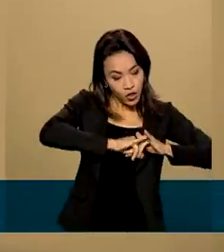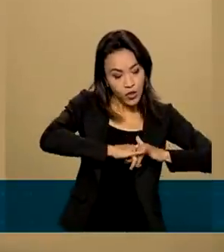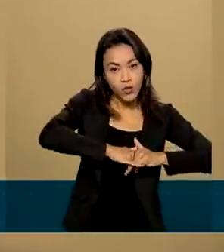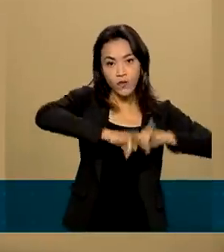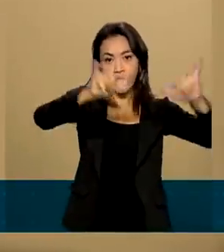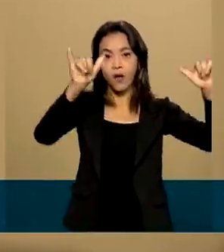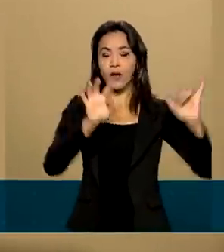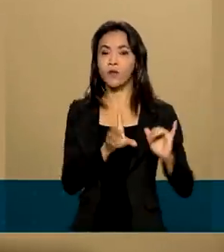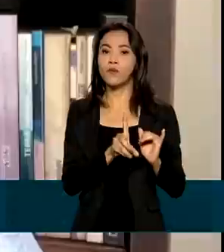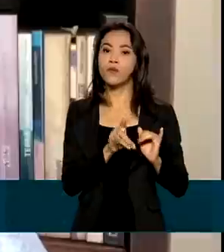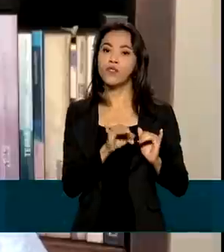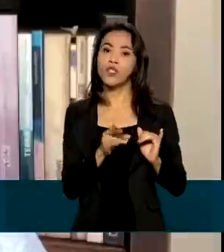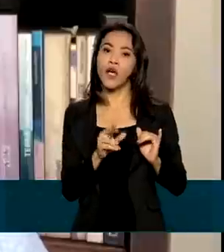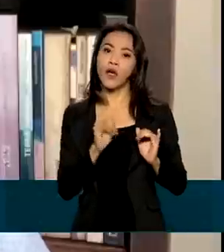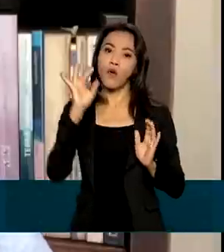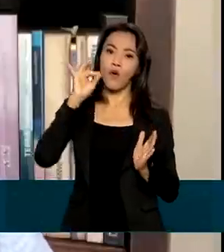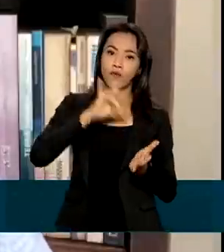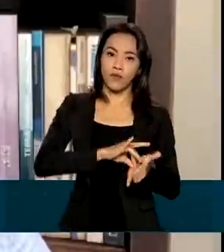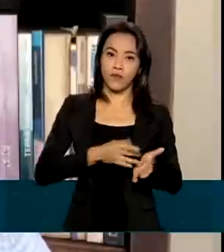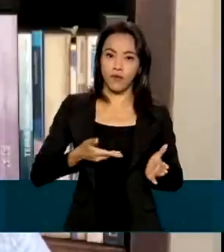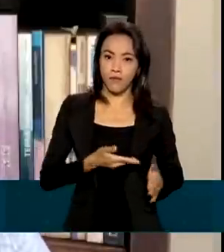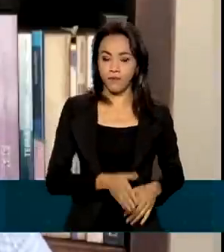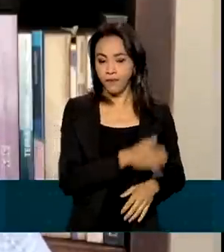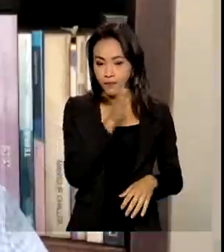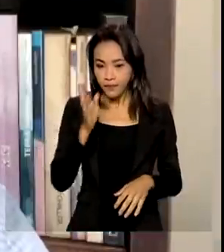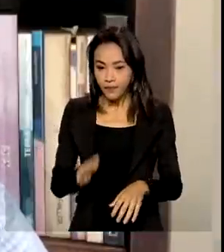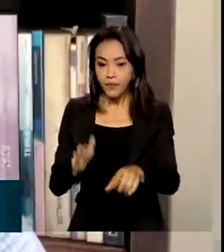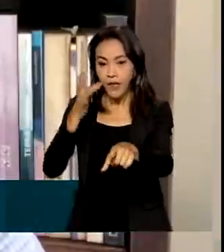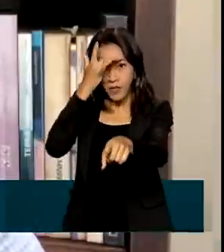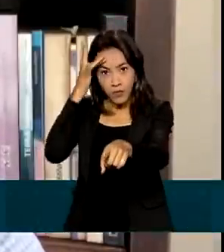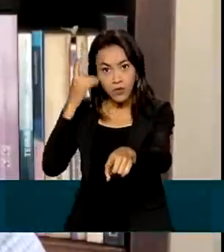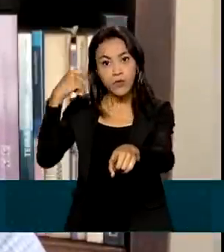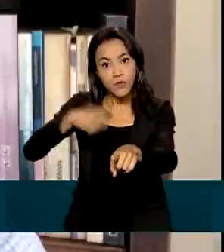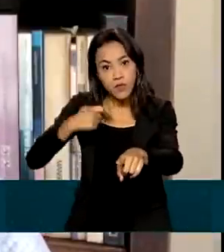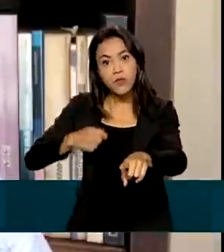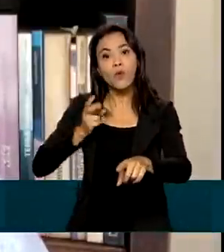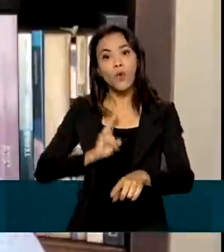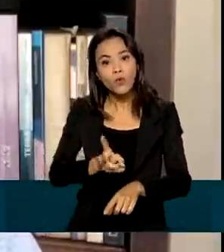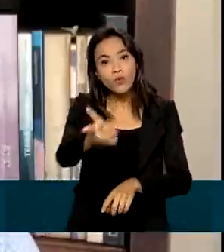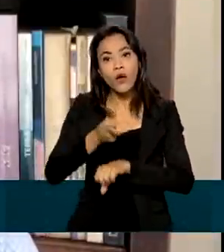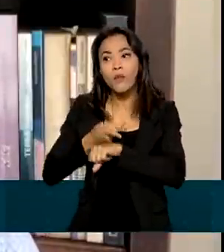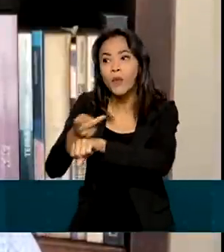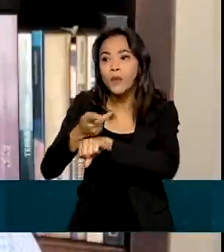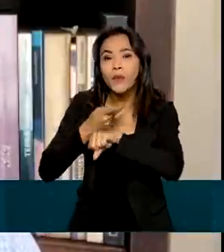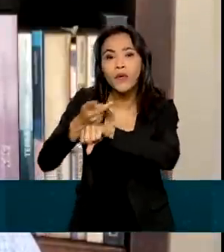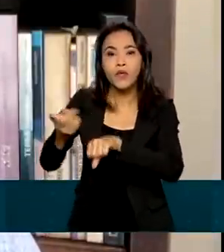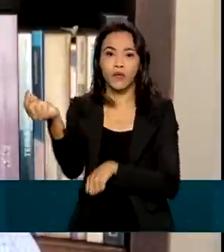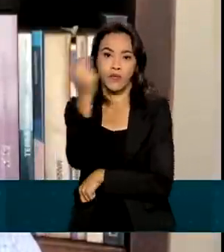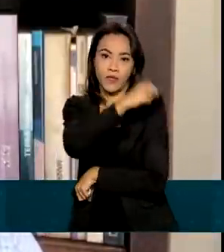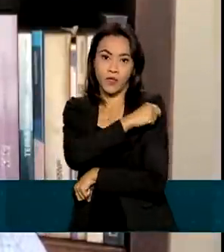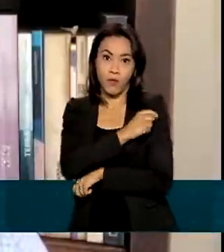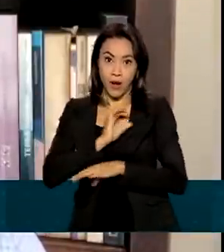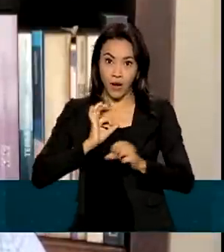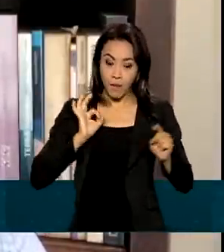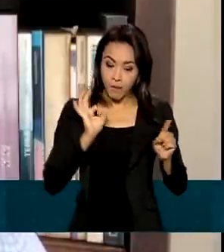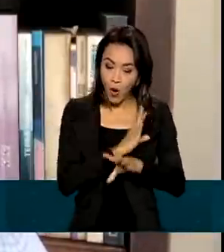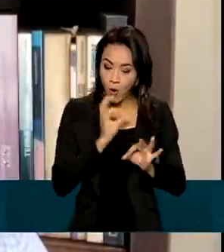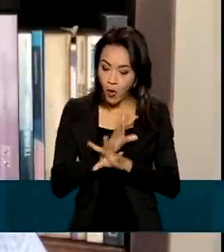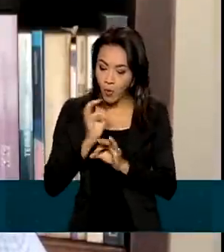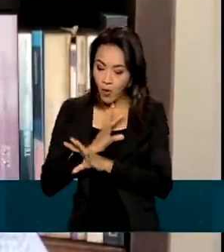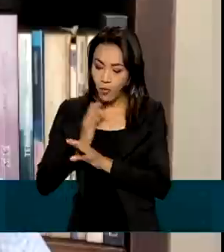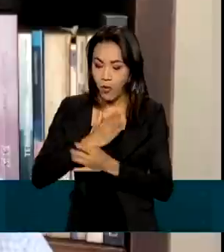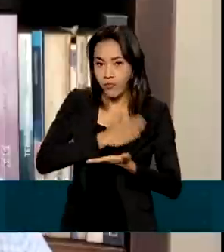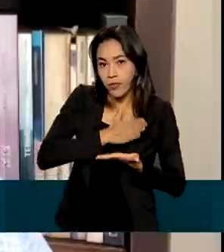Diário Oficial da União. As pessoas devem continuar procurando a vacinação, completando o esquema vacinal. É de suma